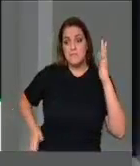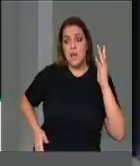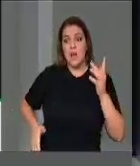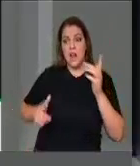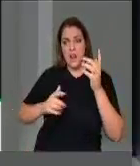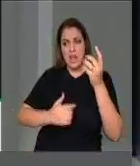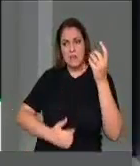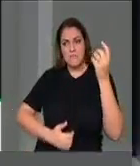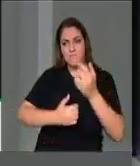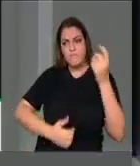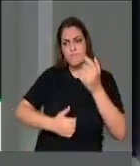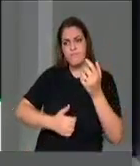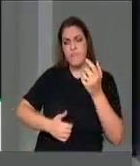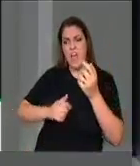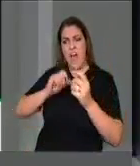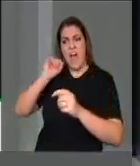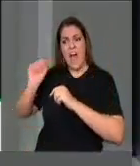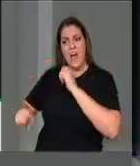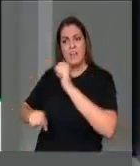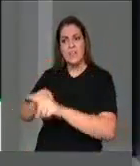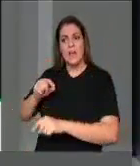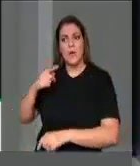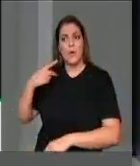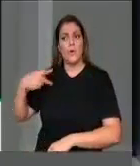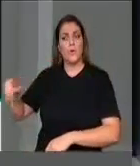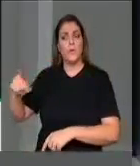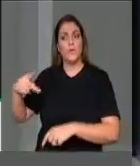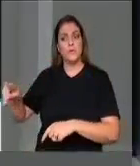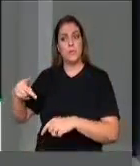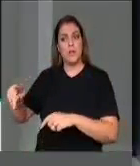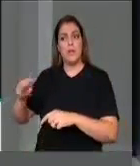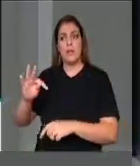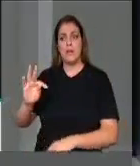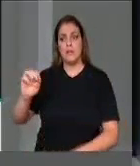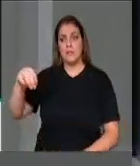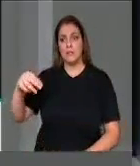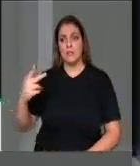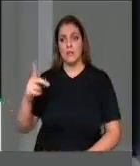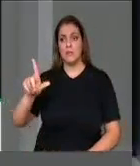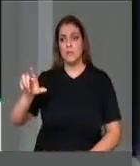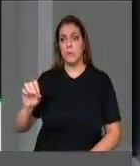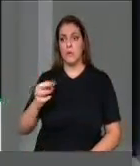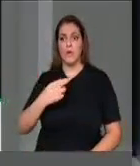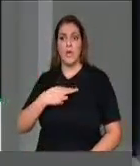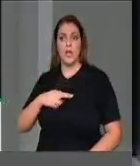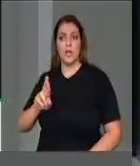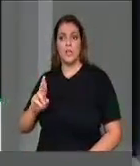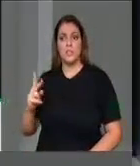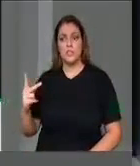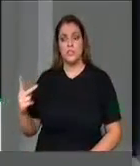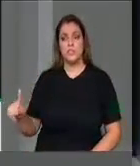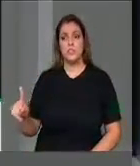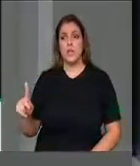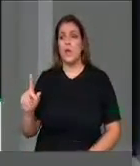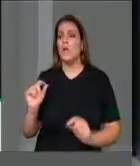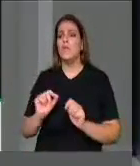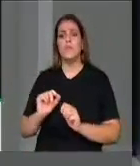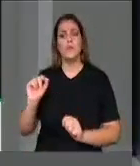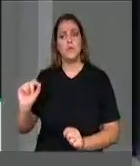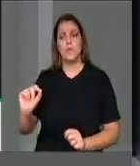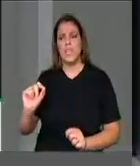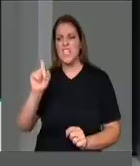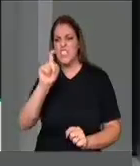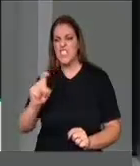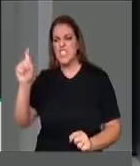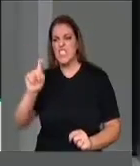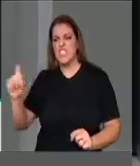que destruíram todo o seu templo religioso e picharam as paredes do templo com